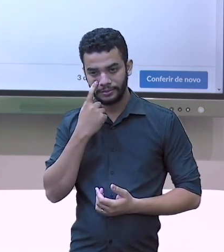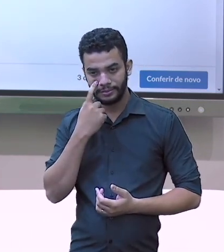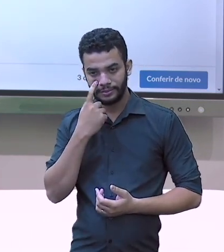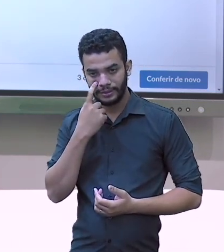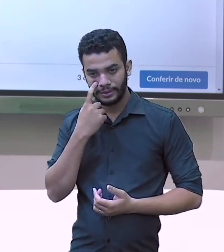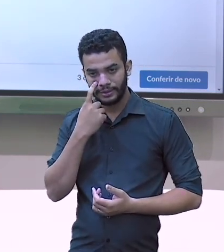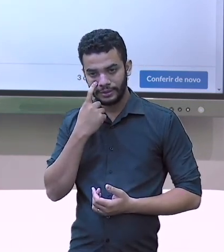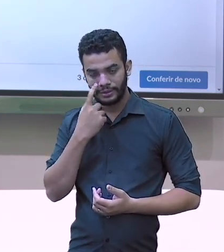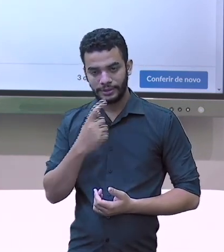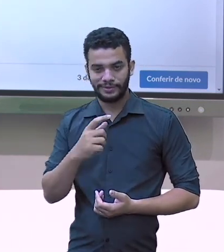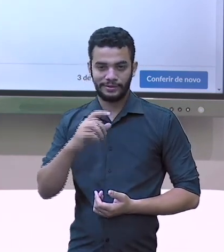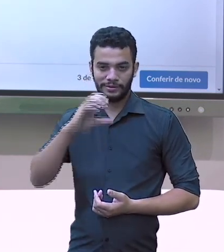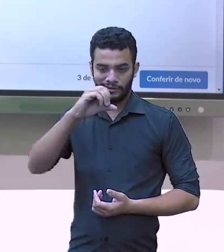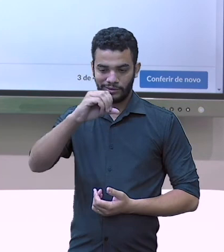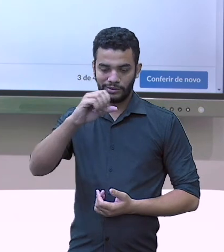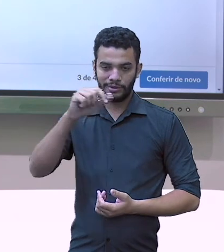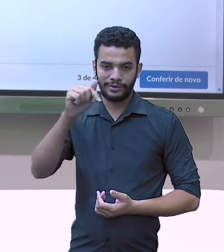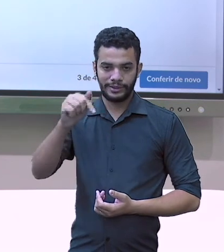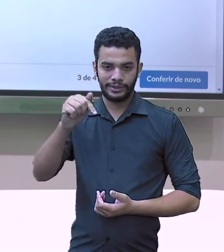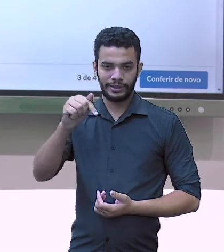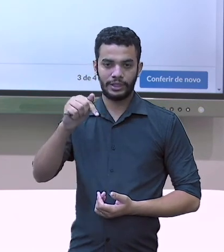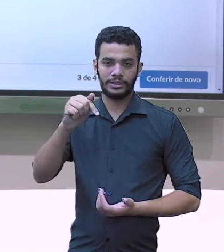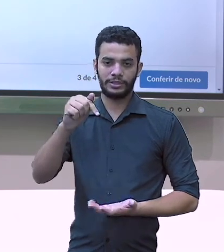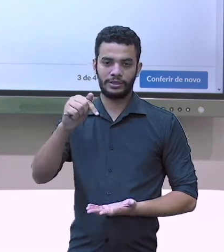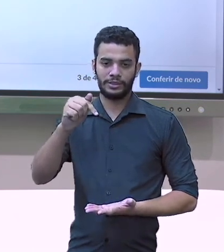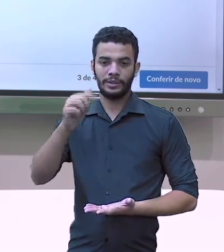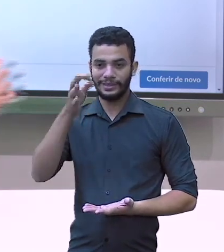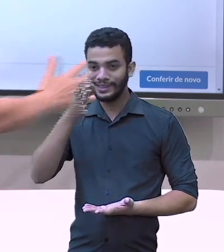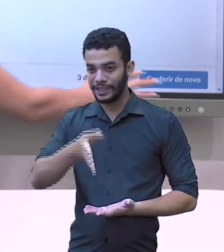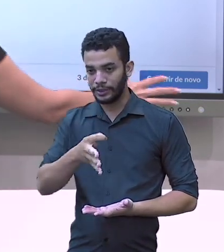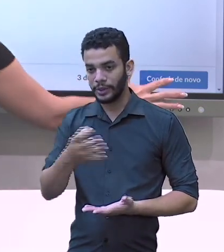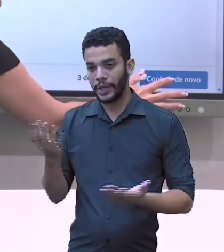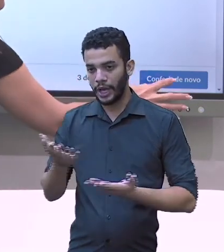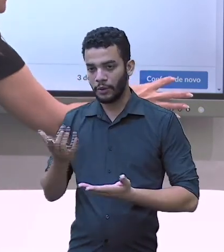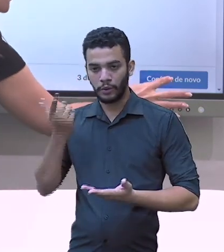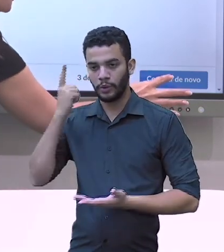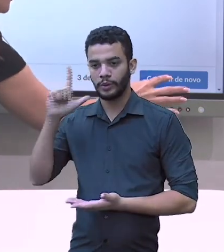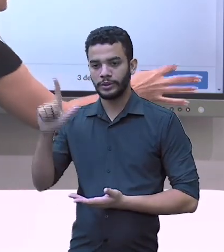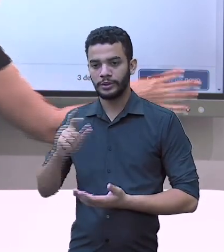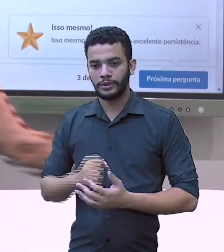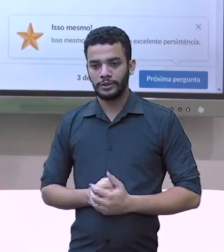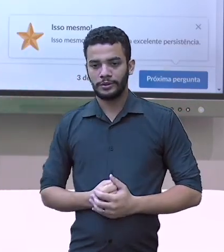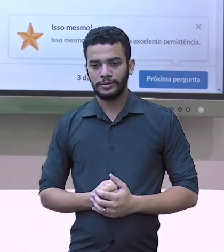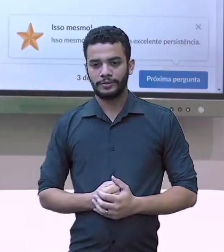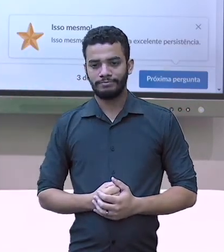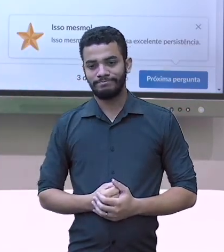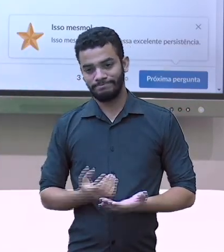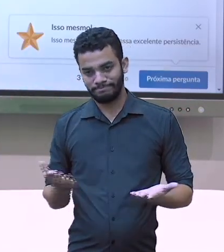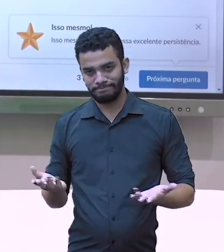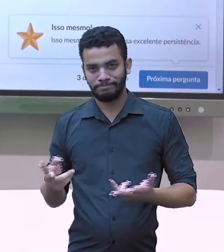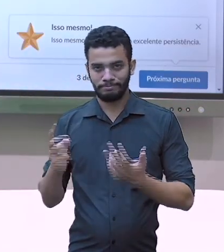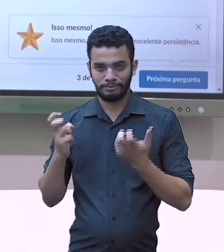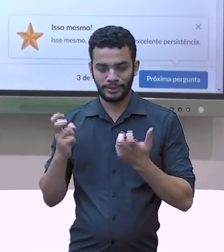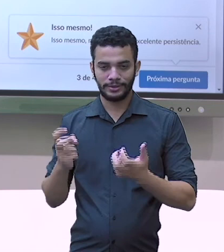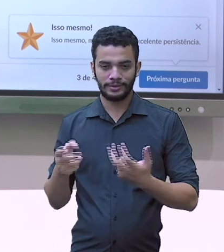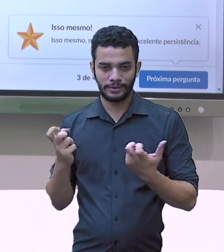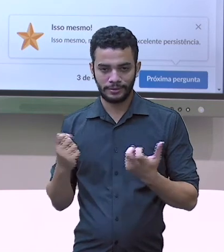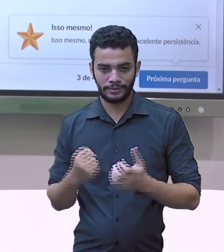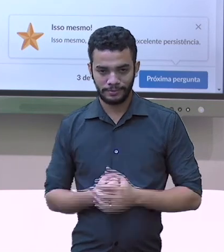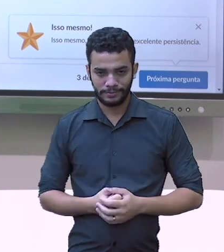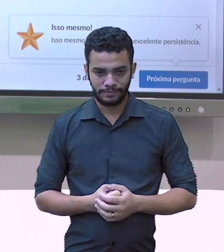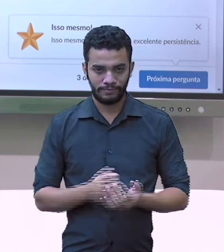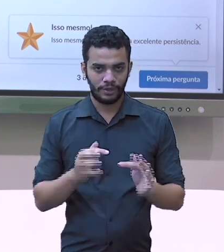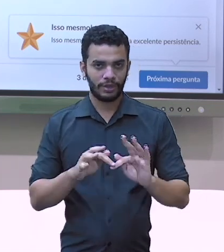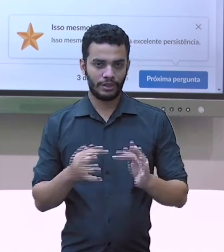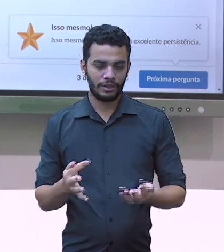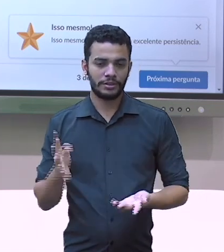e eu coloco o resultado correto. E vamos conferir de novo? Olha, isso mesmo. Tá